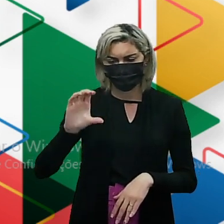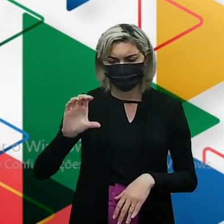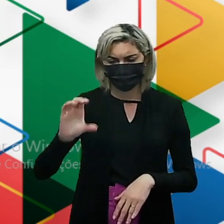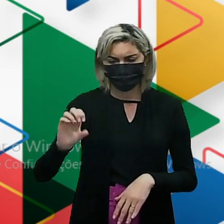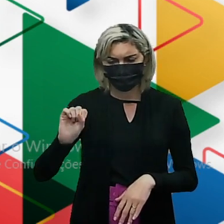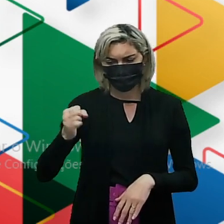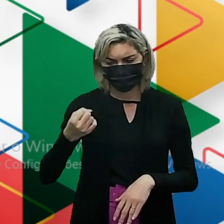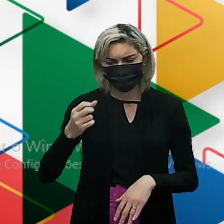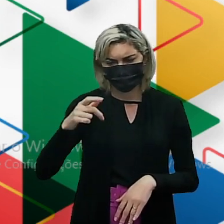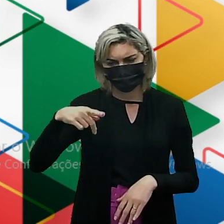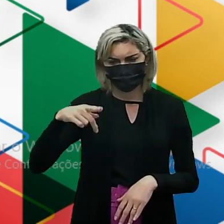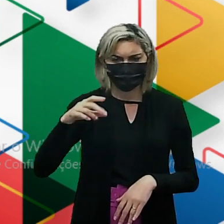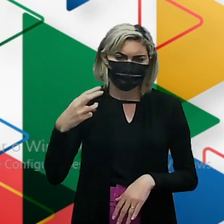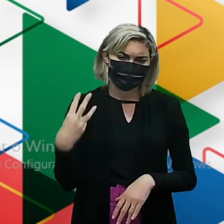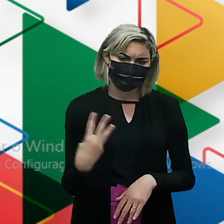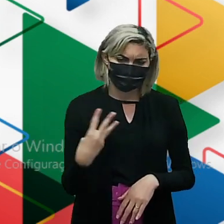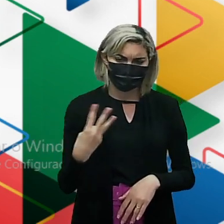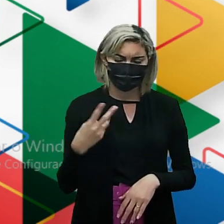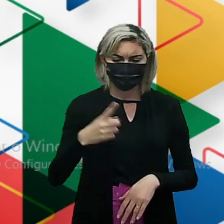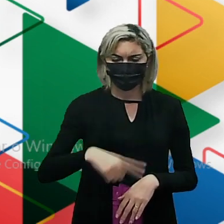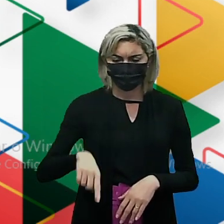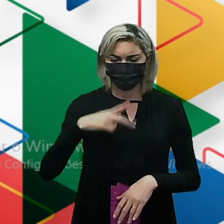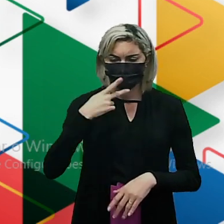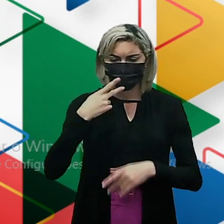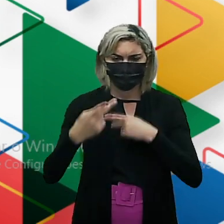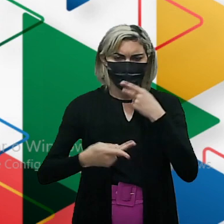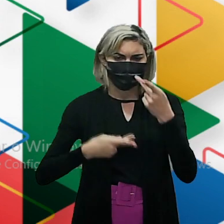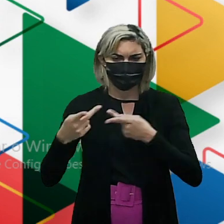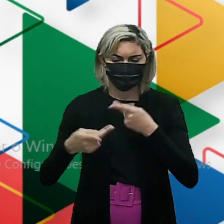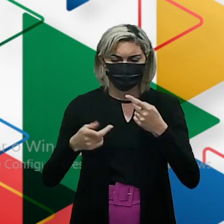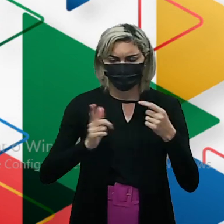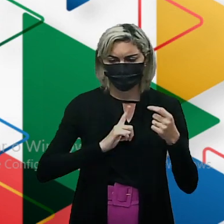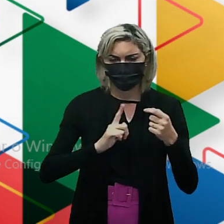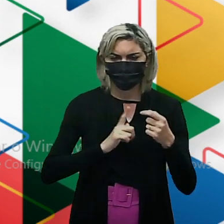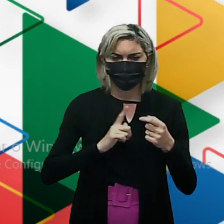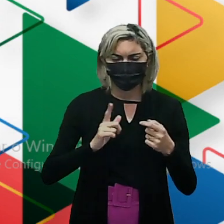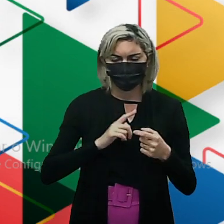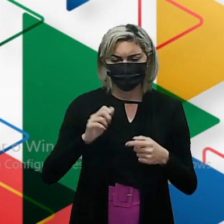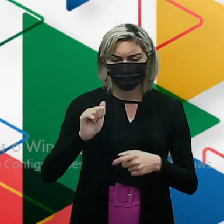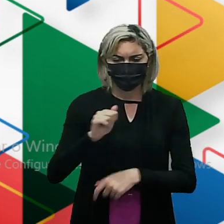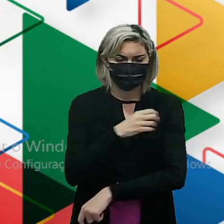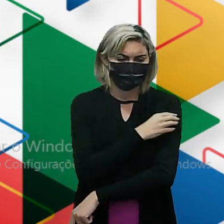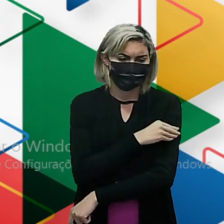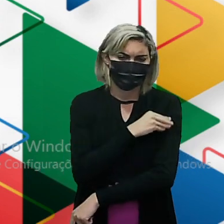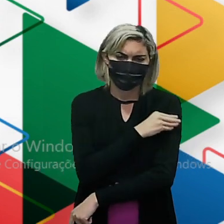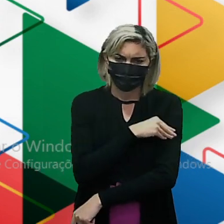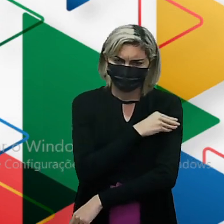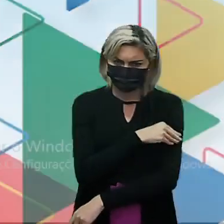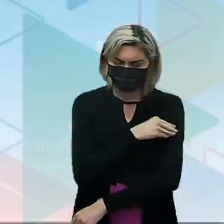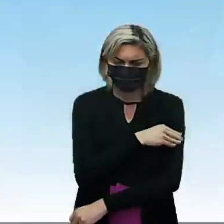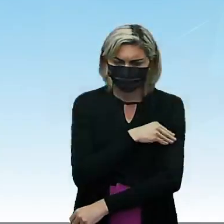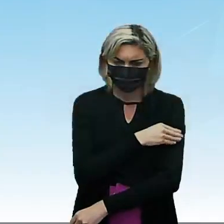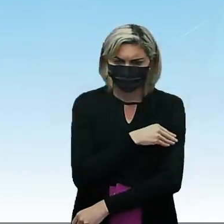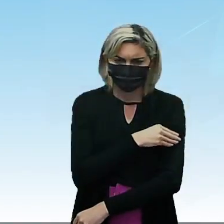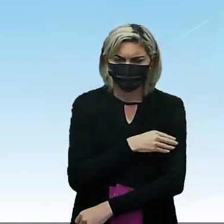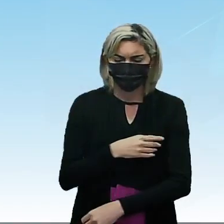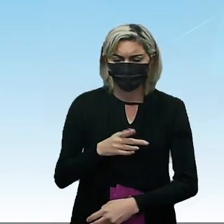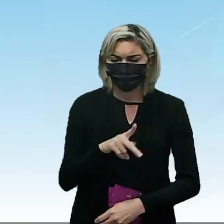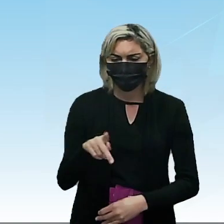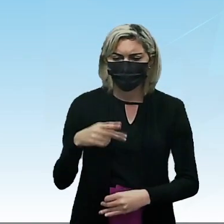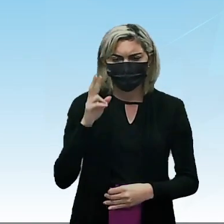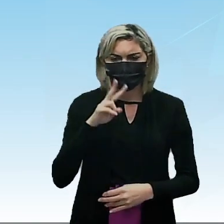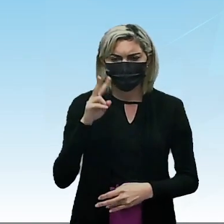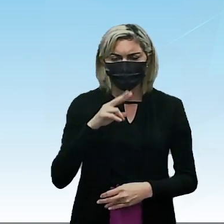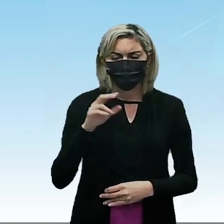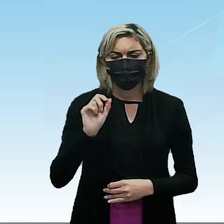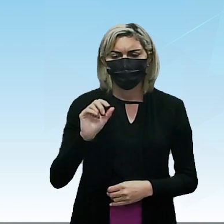Nós dizemos Que nós temos aí Um álcool Professor Relembra para mim Por gentileza O